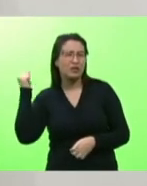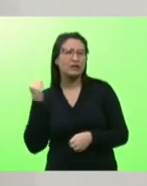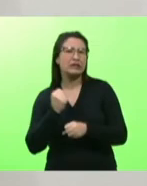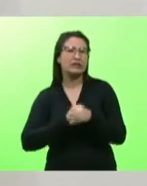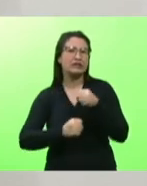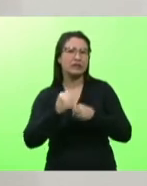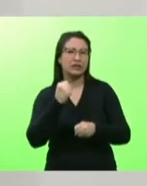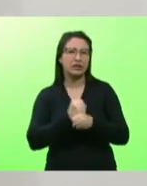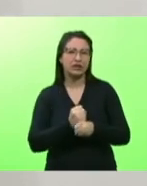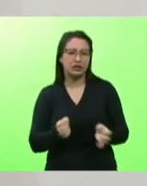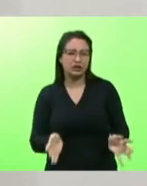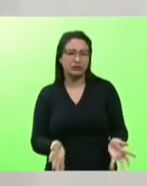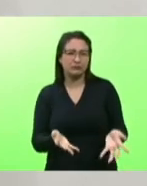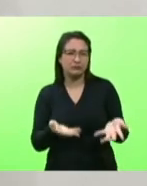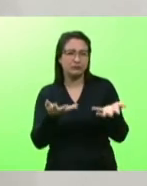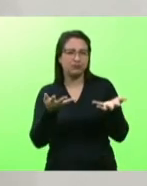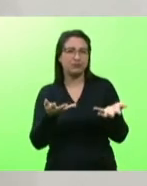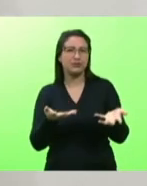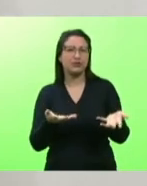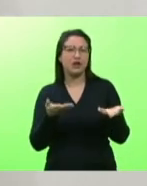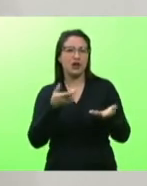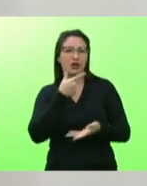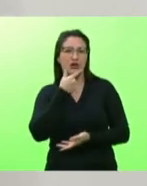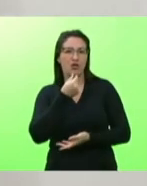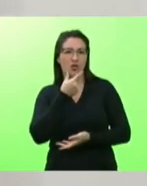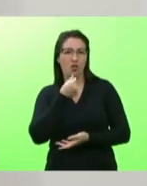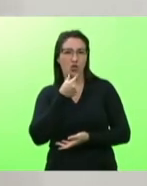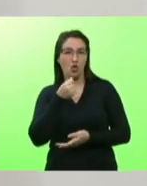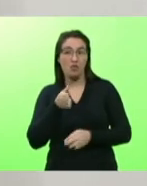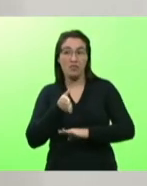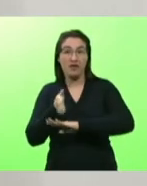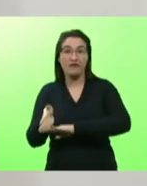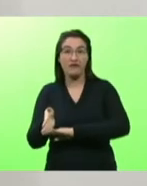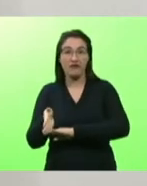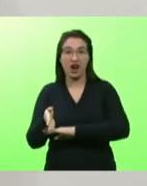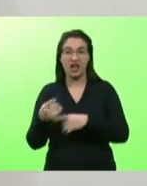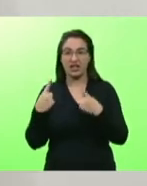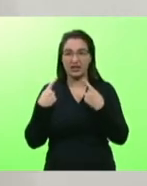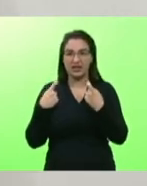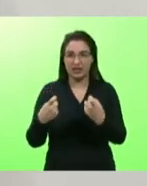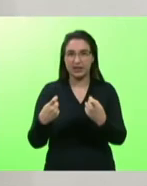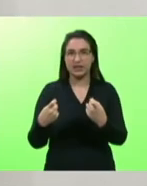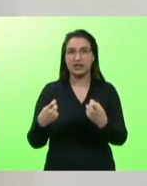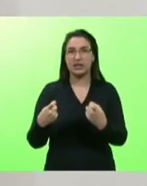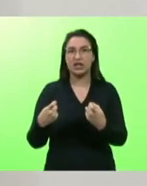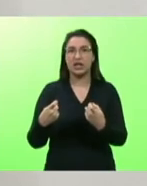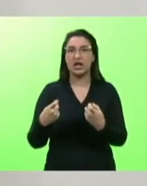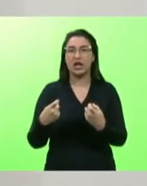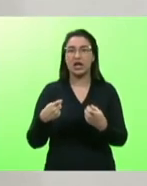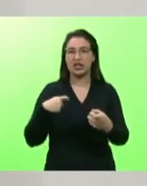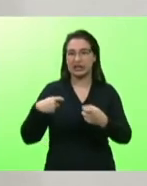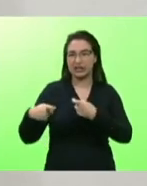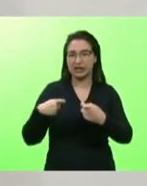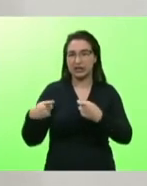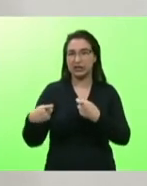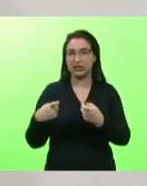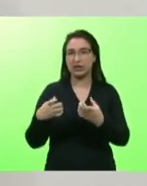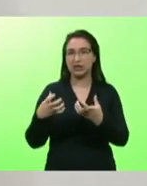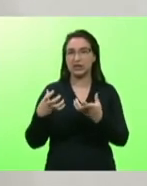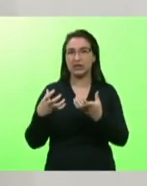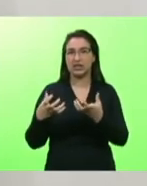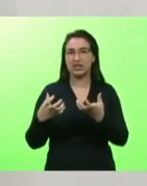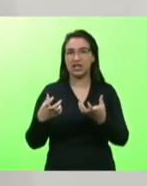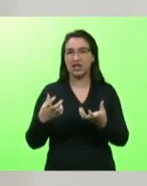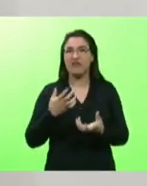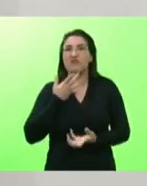soldados para ir para a guerra para ter o instinto assassino então eles colocavam os galos para brigar eles